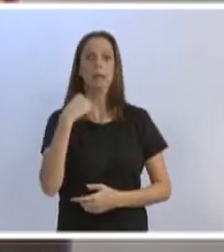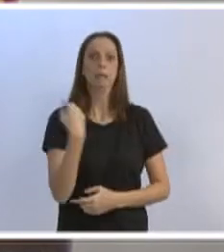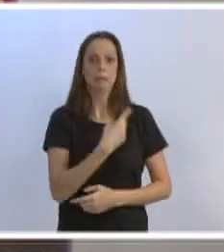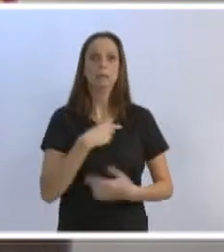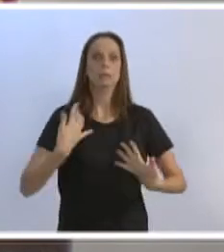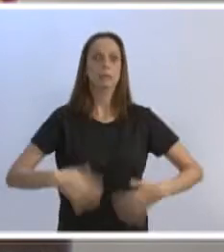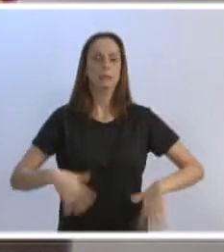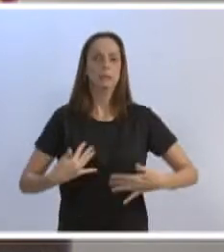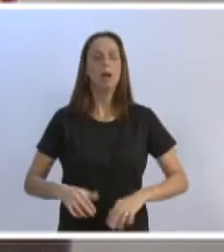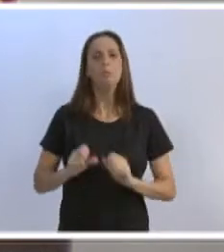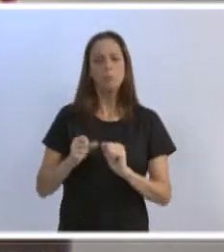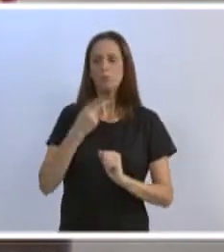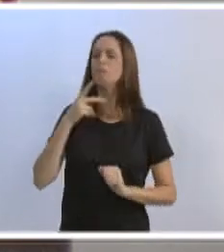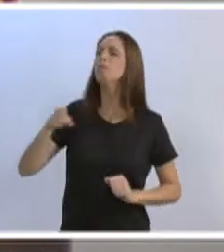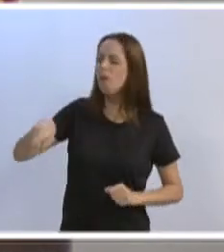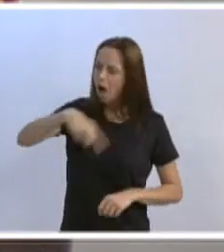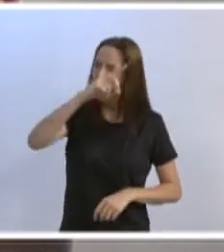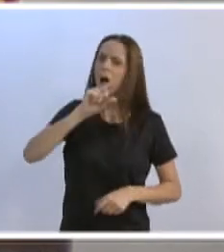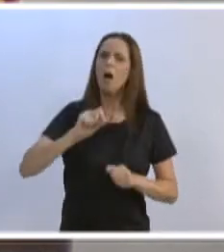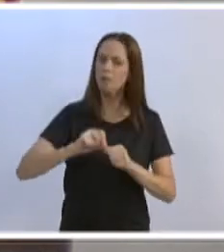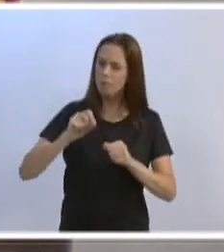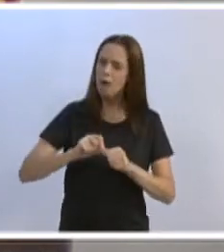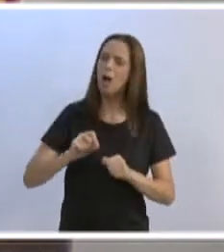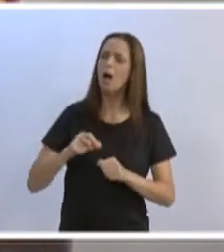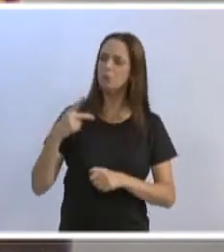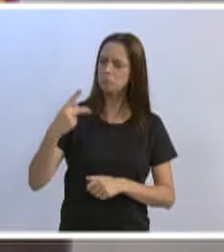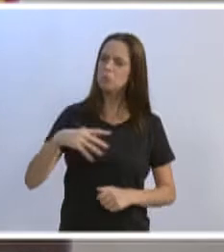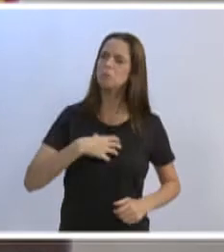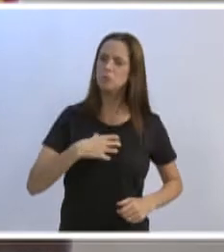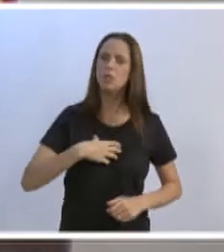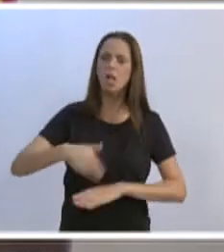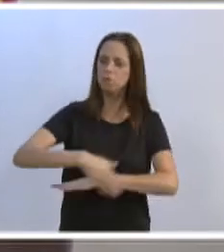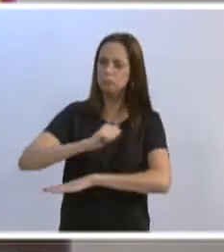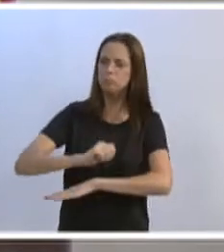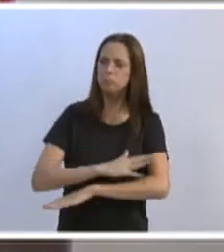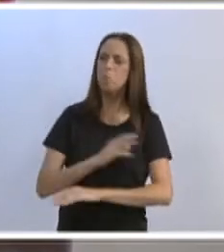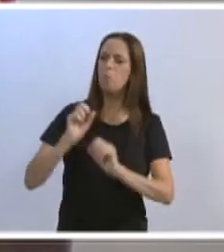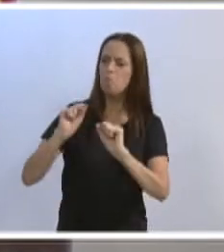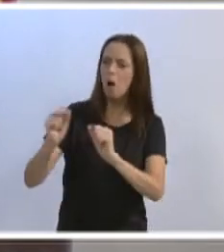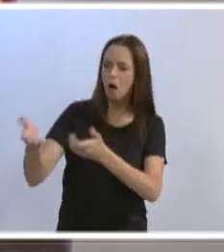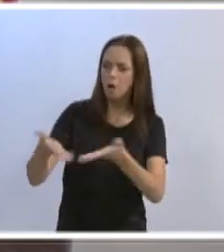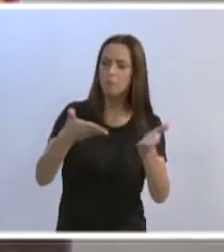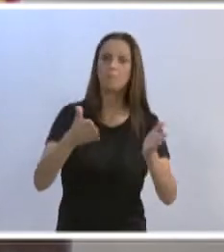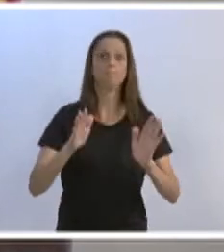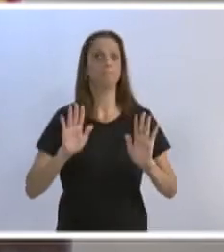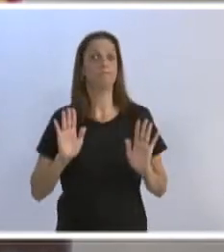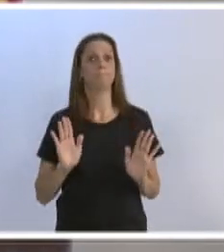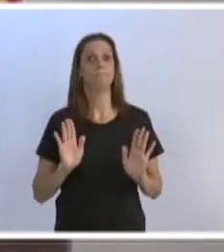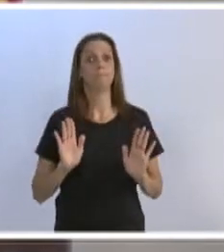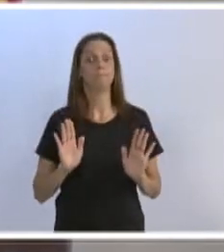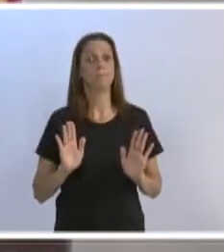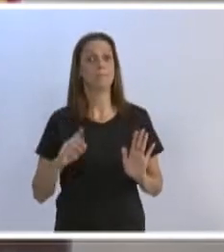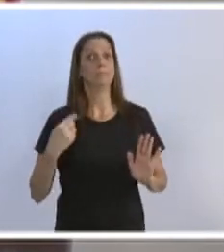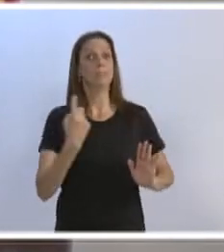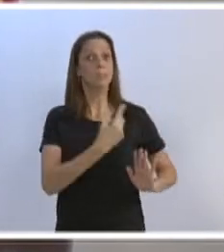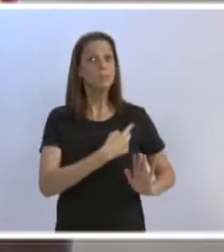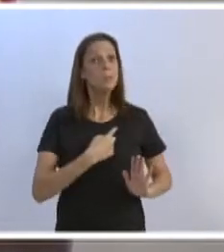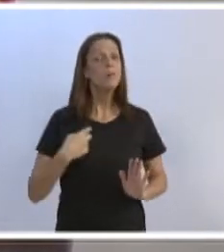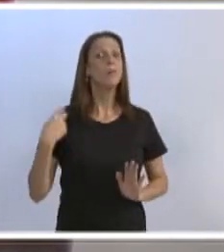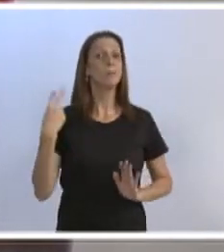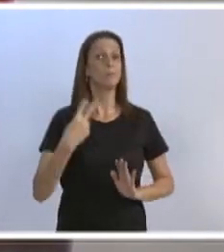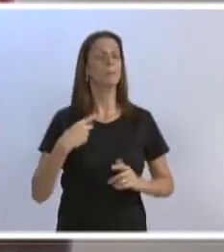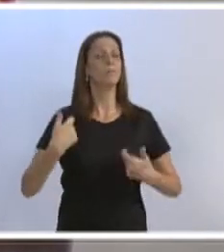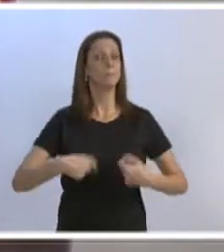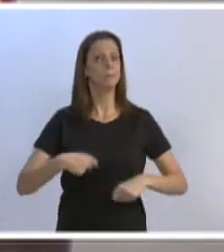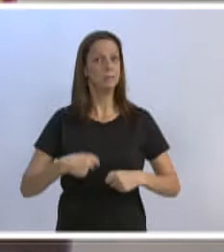poderia dizer para eles, vão lá e façam isso aqui, da forma que vocês querem fazer. Então, senhores, nós precisamos, e aí eu